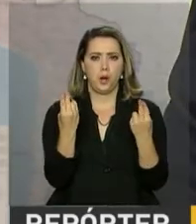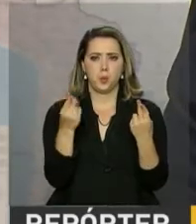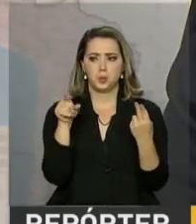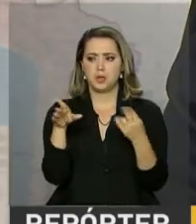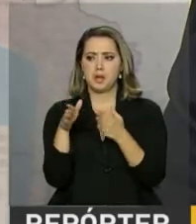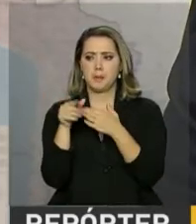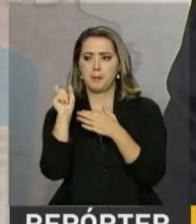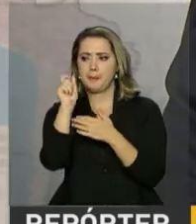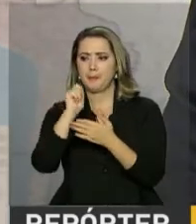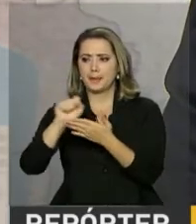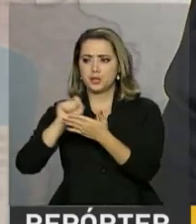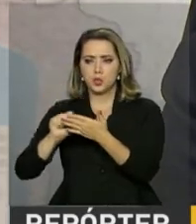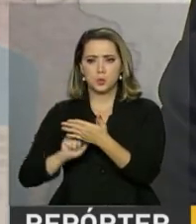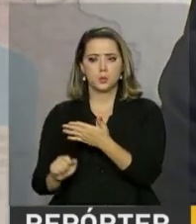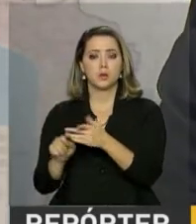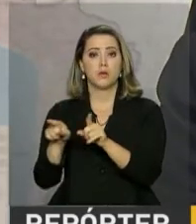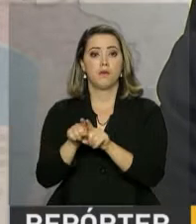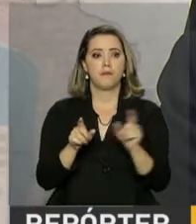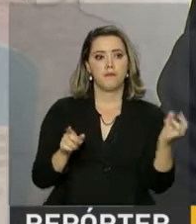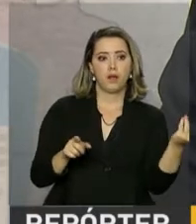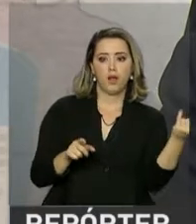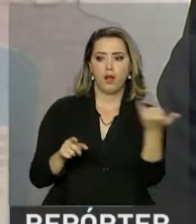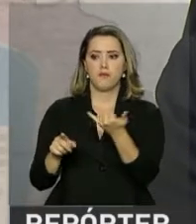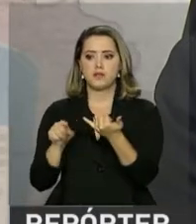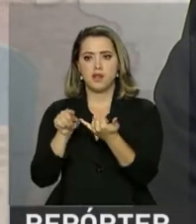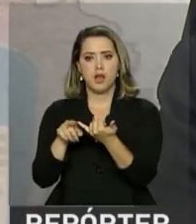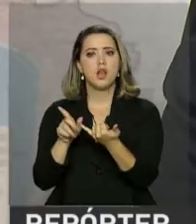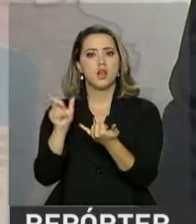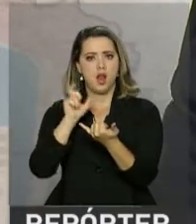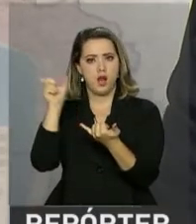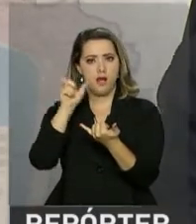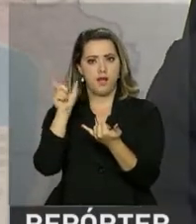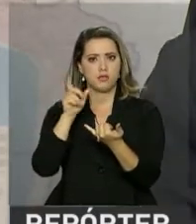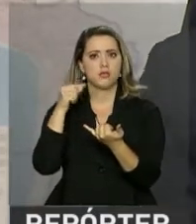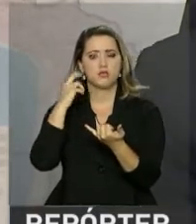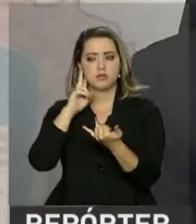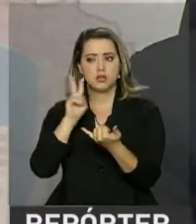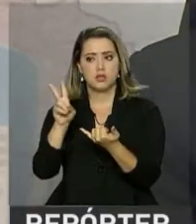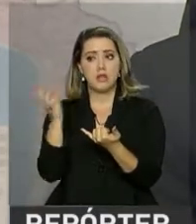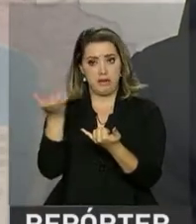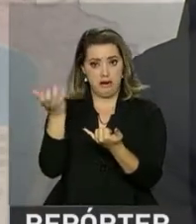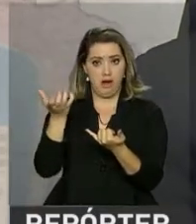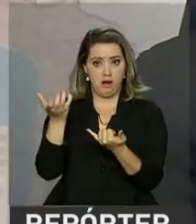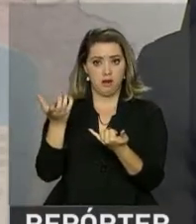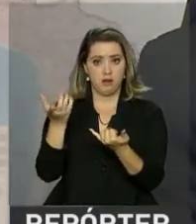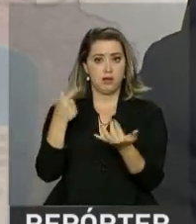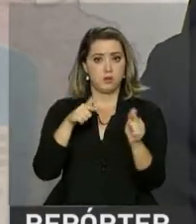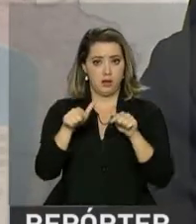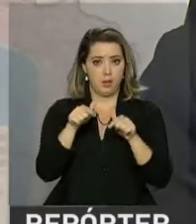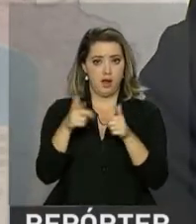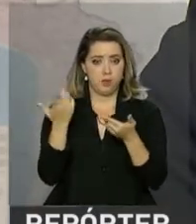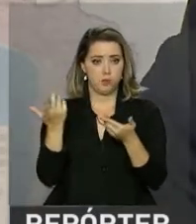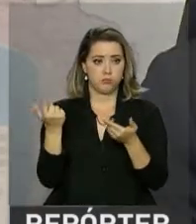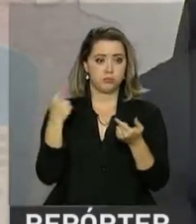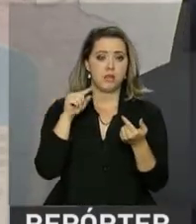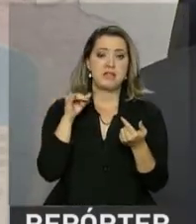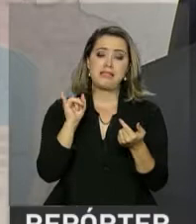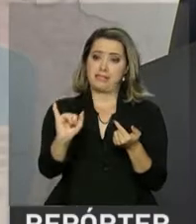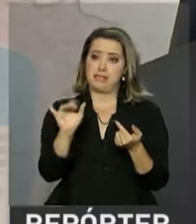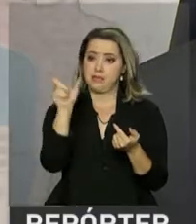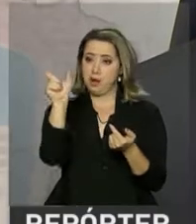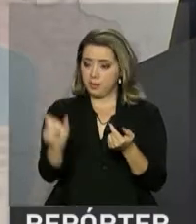enviar uma alerta dizendo se esse trabalhador tem interesse ou não por essa vaga. Esse trabalhador, quando